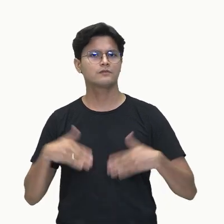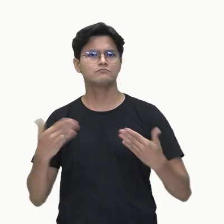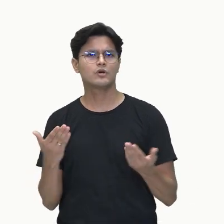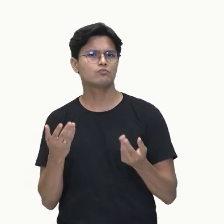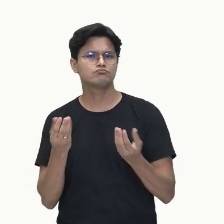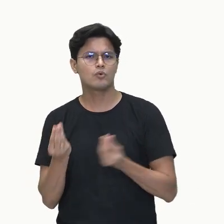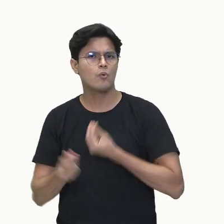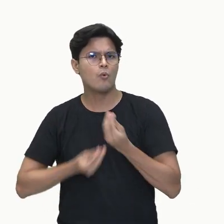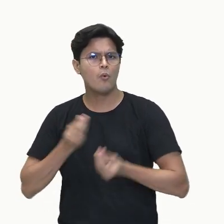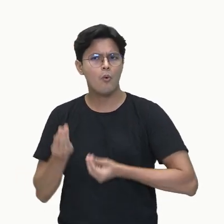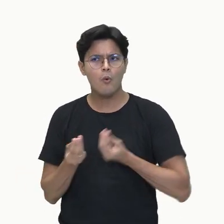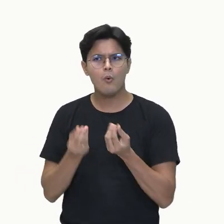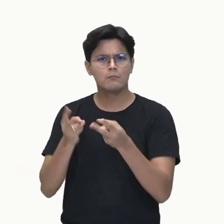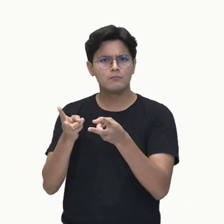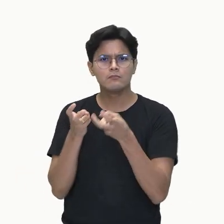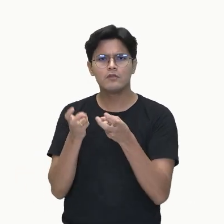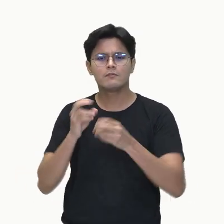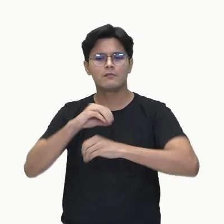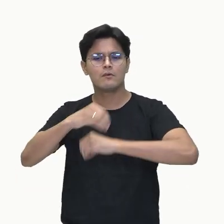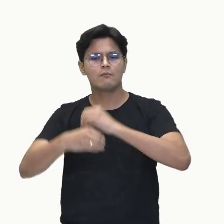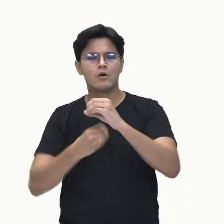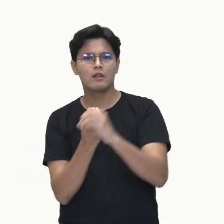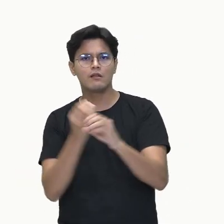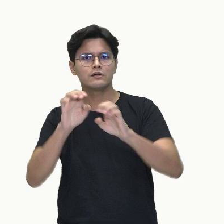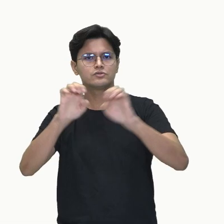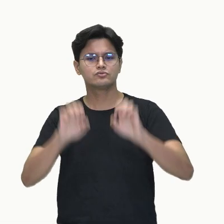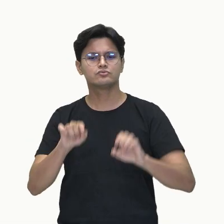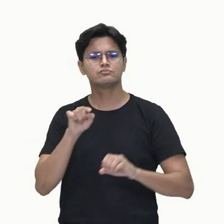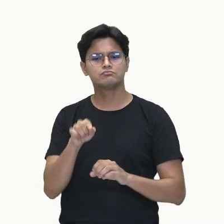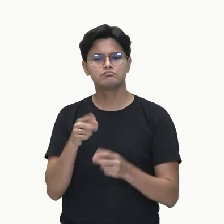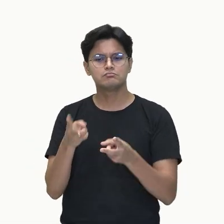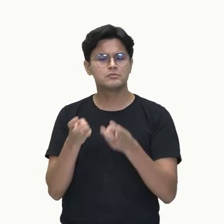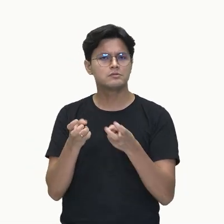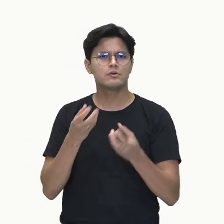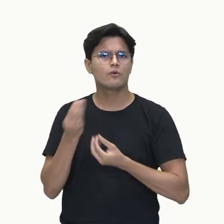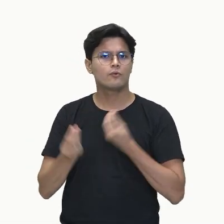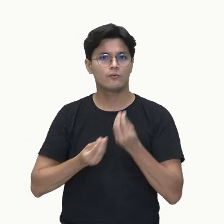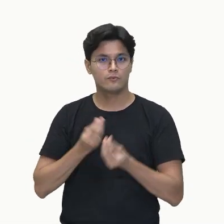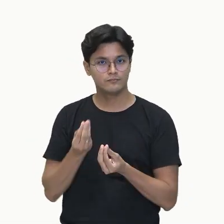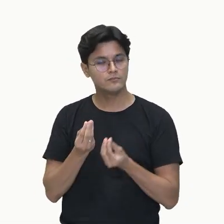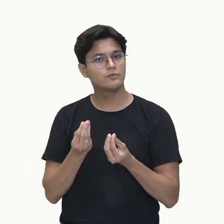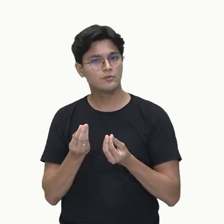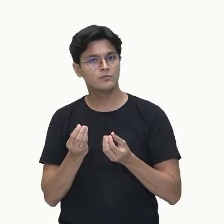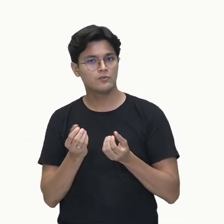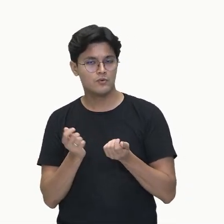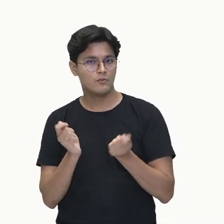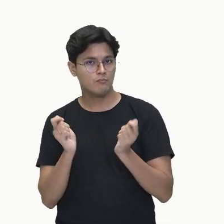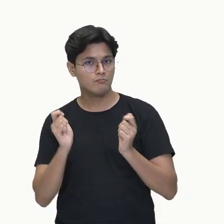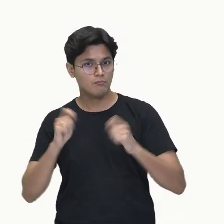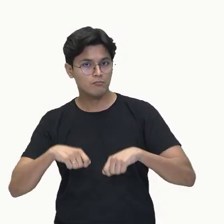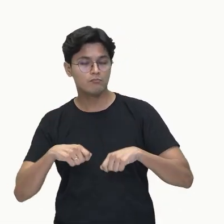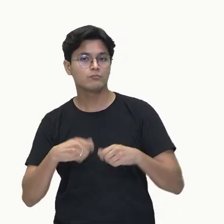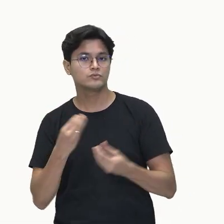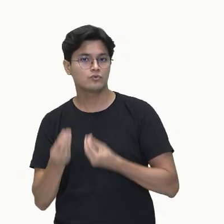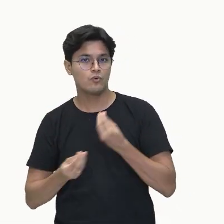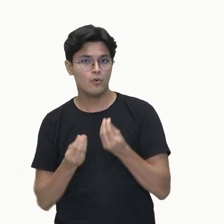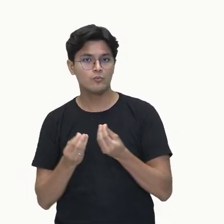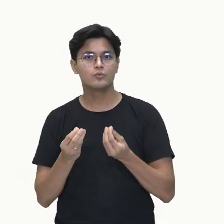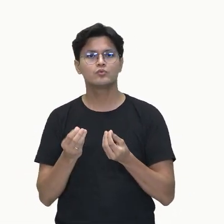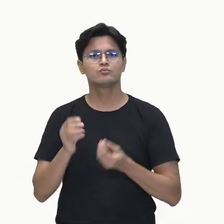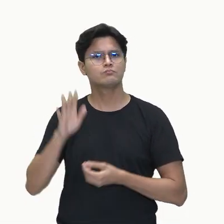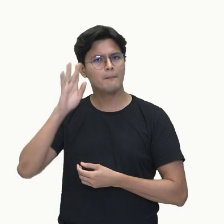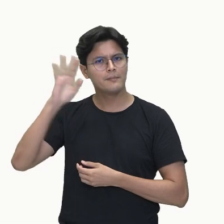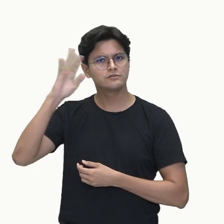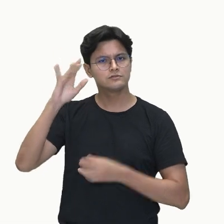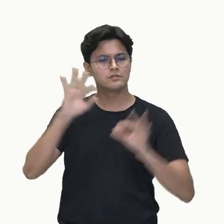para a molécula e observar? Você pode fazer essa localização através de um plano imaginário. O que é um